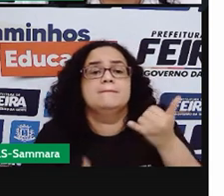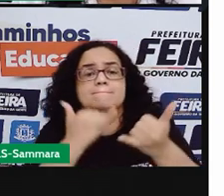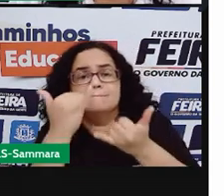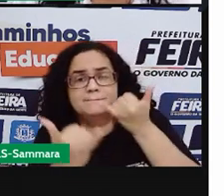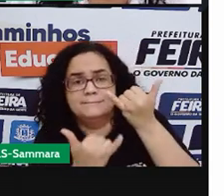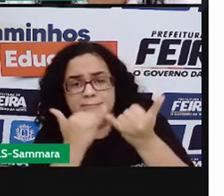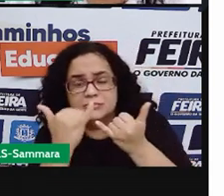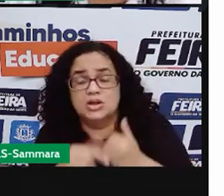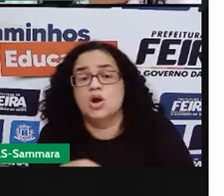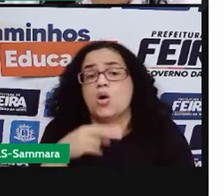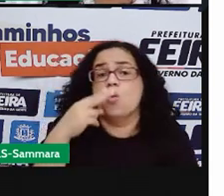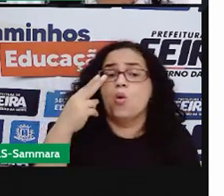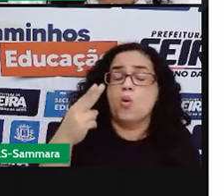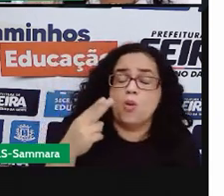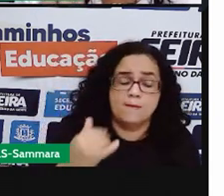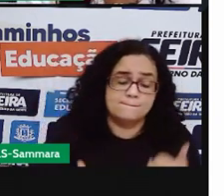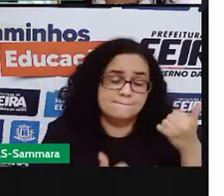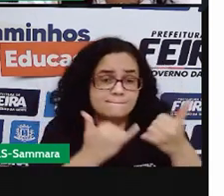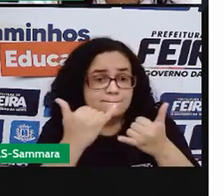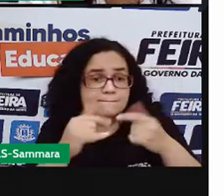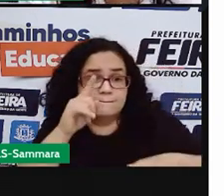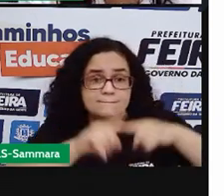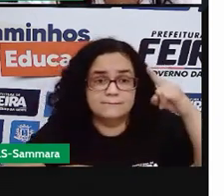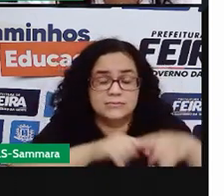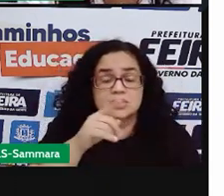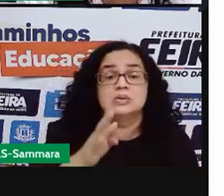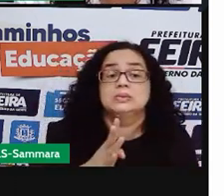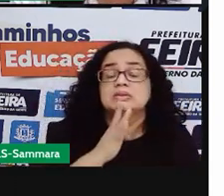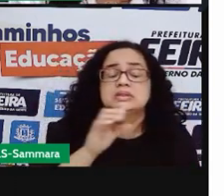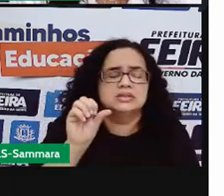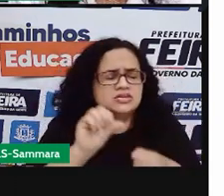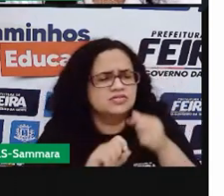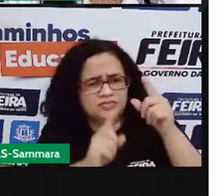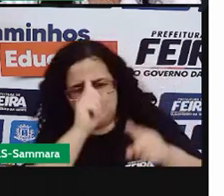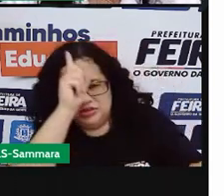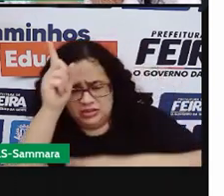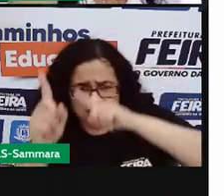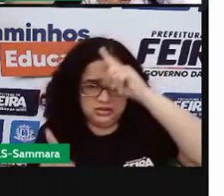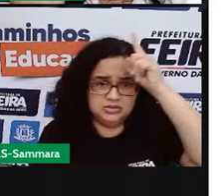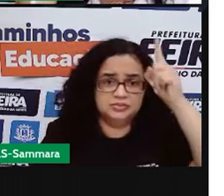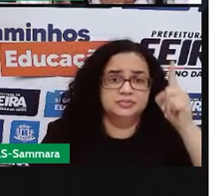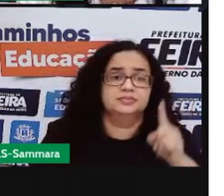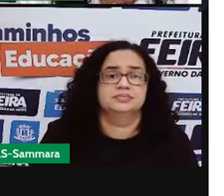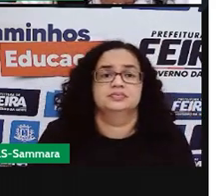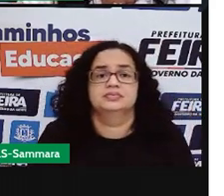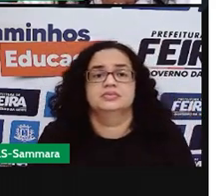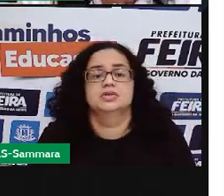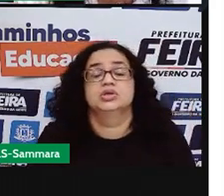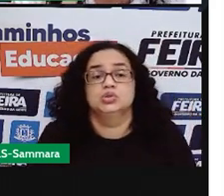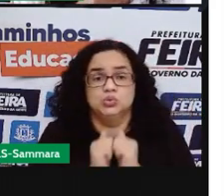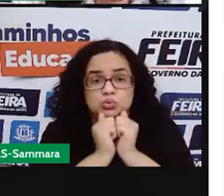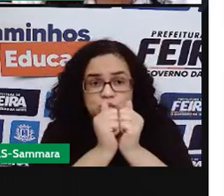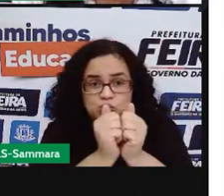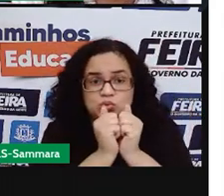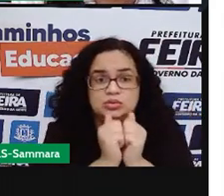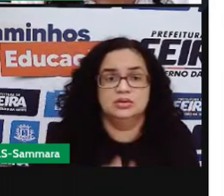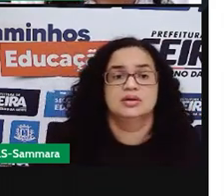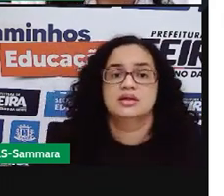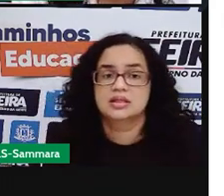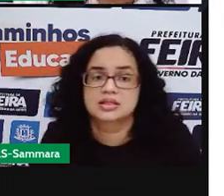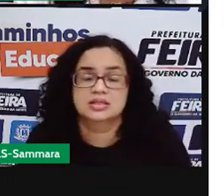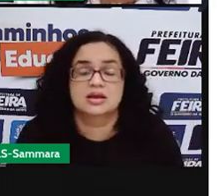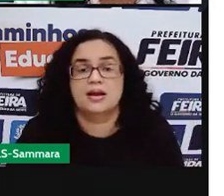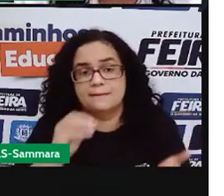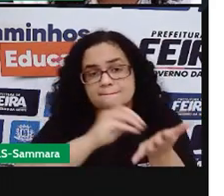Brinquedos ou brincadeiras? Brinquedos que você construa. Aqui nós já construímos juntos, né? Quebra